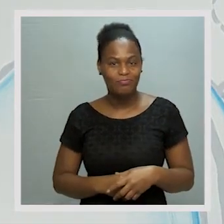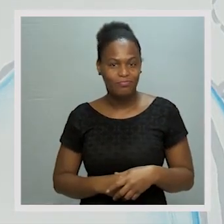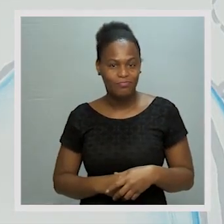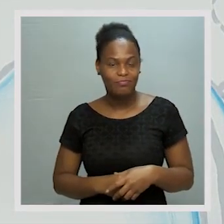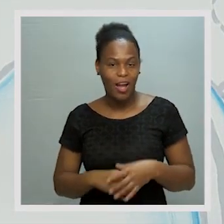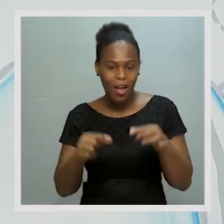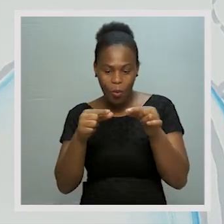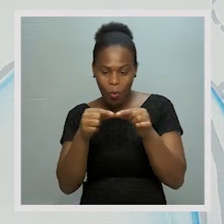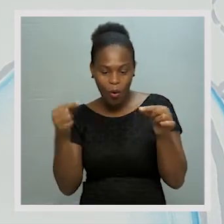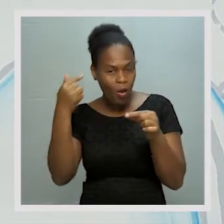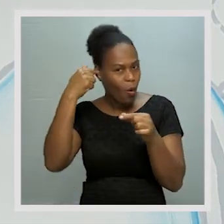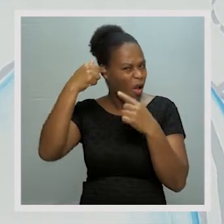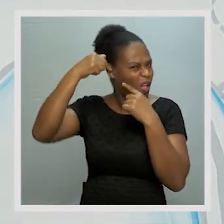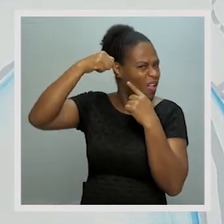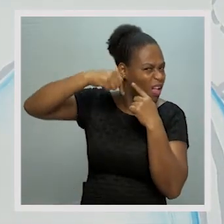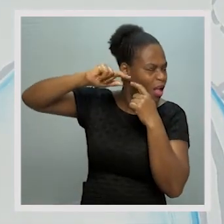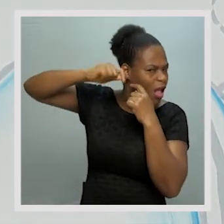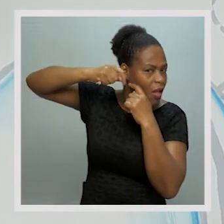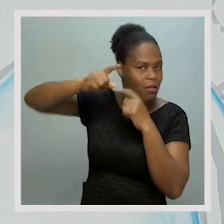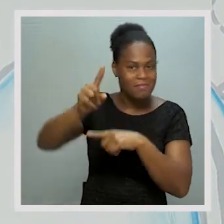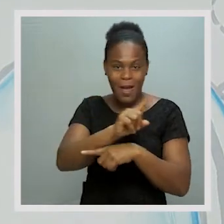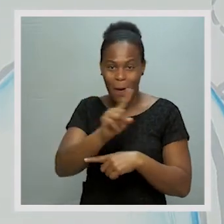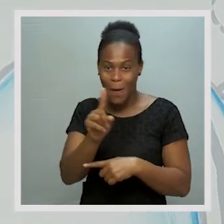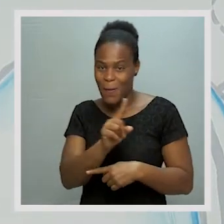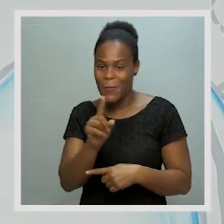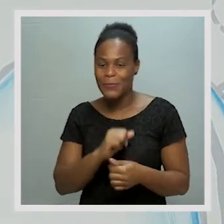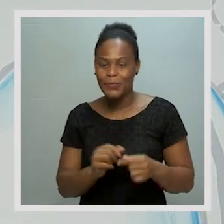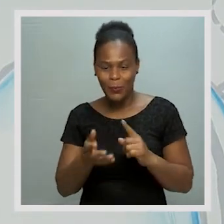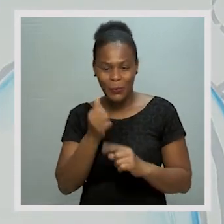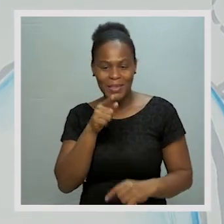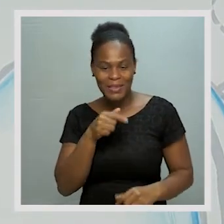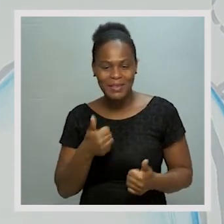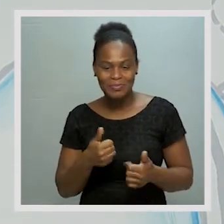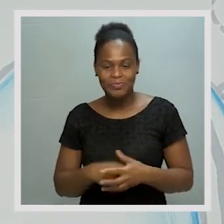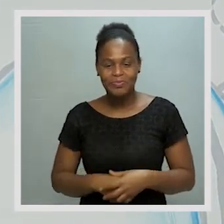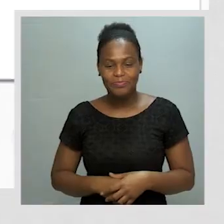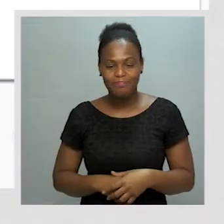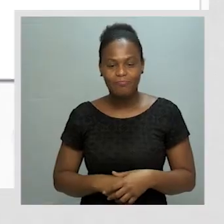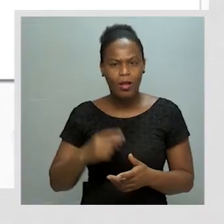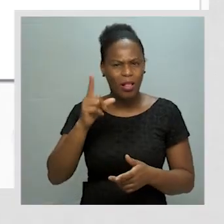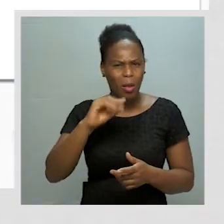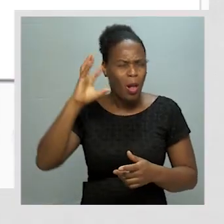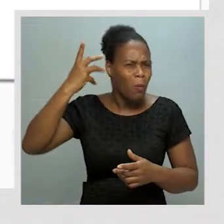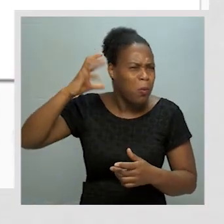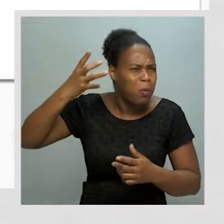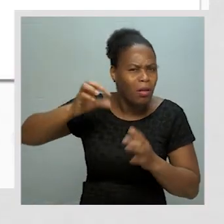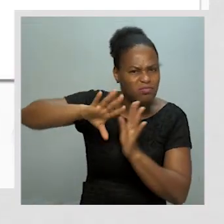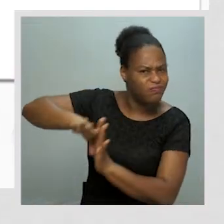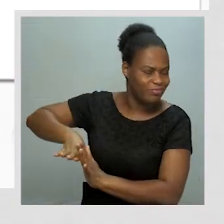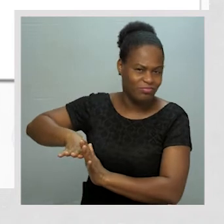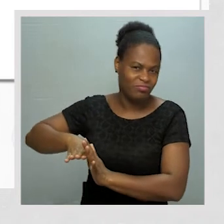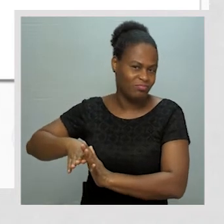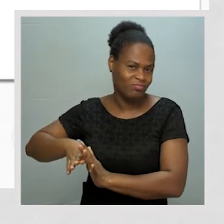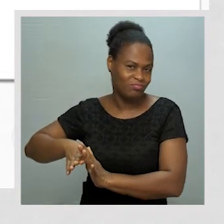Não introduzir objetos nos ouvidos. Conseguiram? Evitar excesso